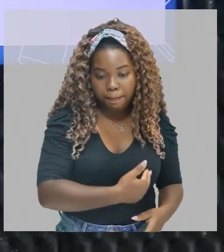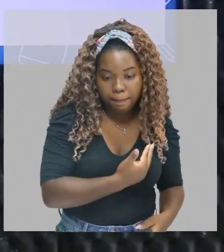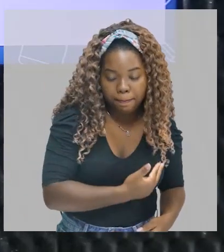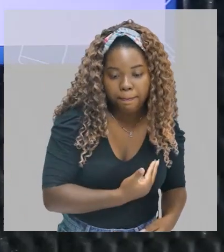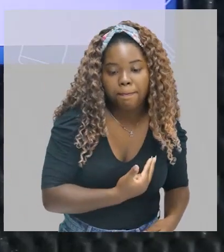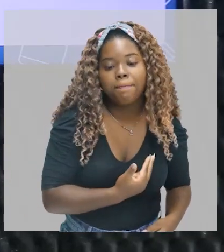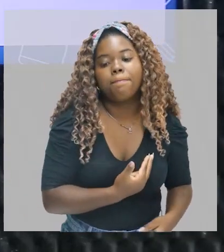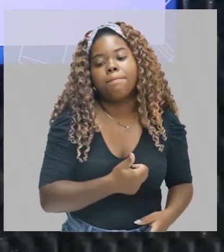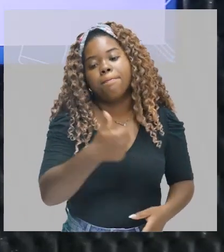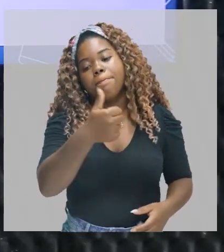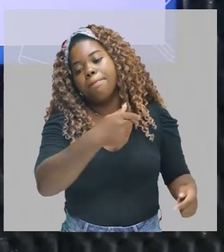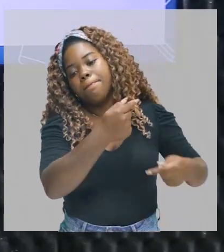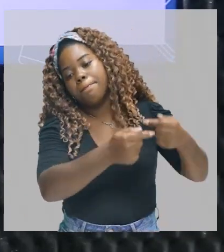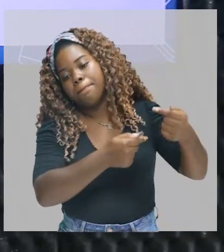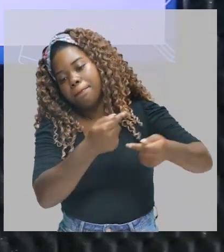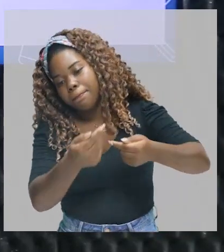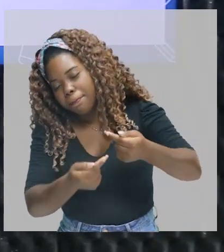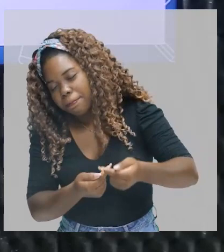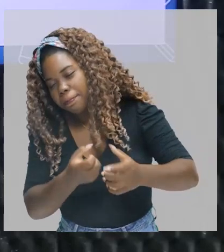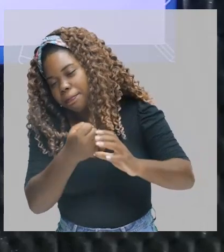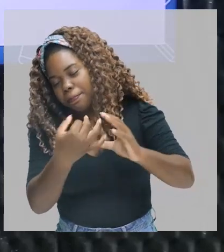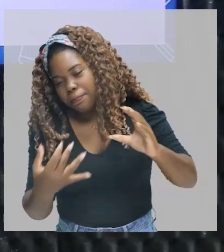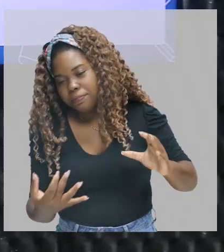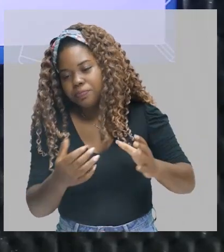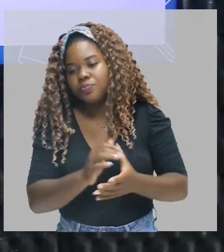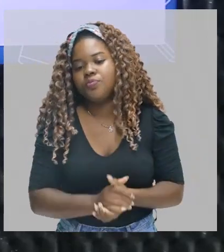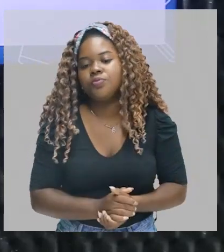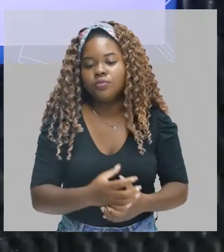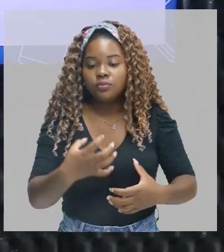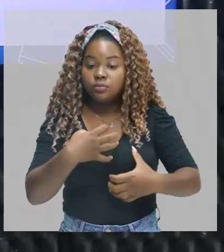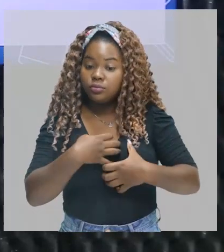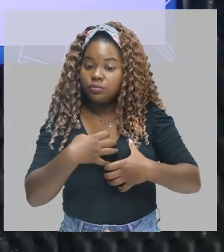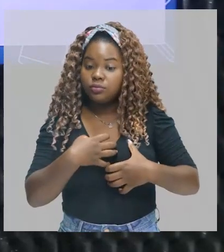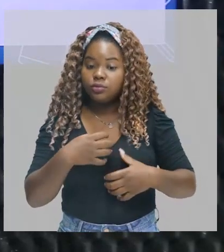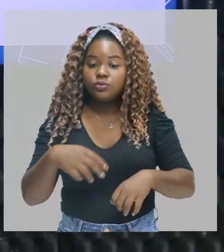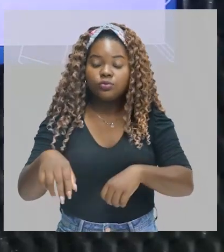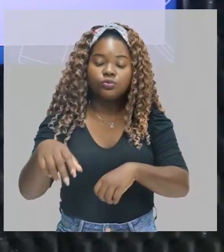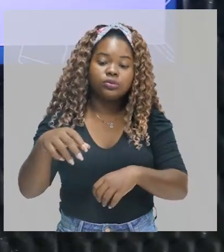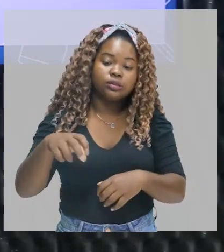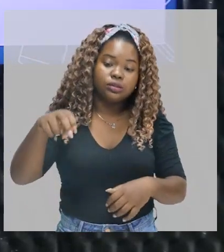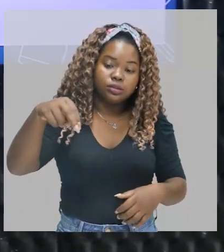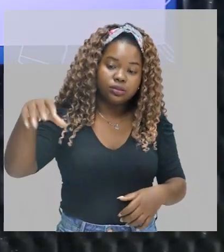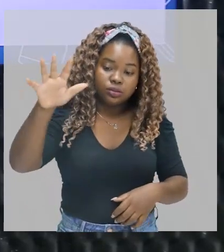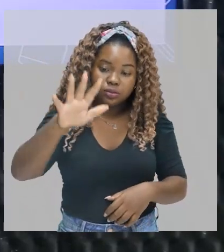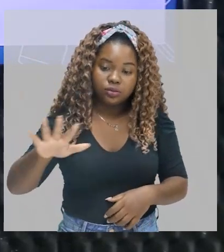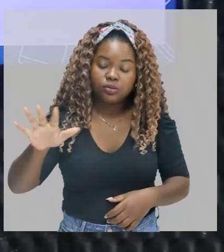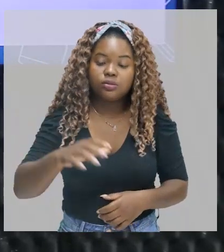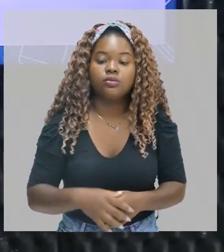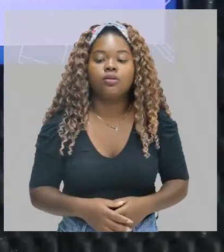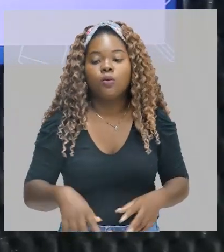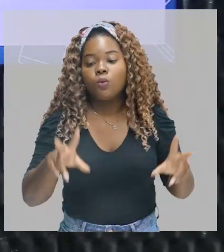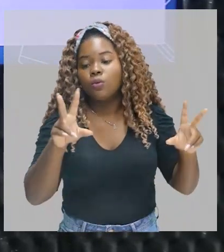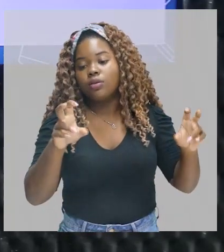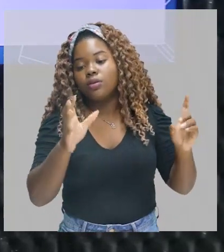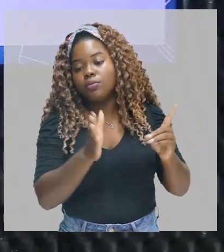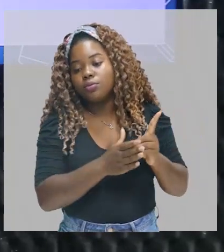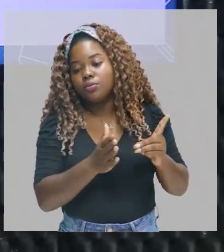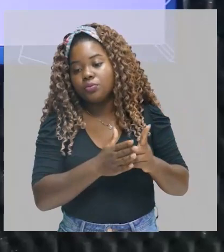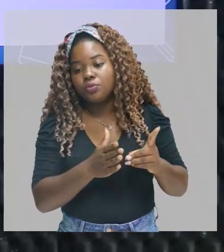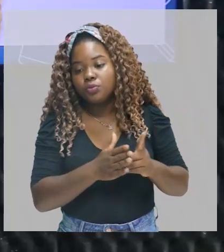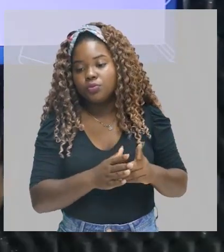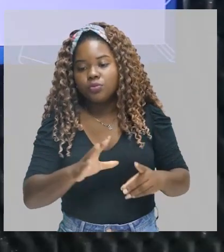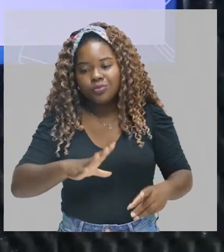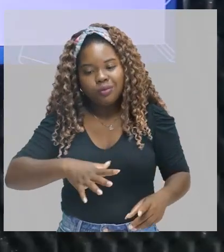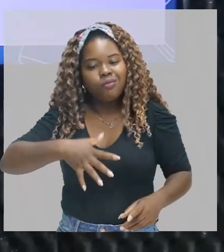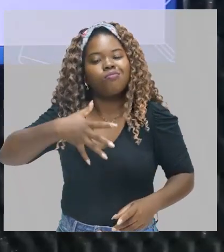Romantismo, primeira geração, caracterizou-se pela ênfase do sentimento nacionalista, tematizando o índio como herói, figura nacional,